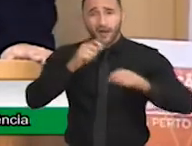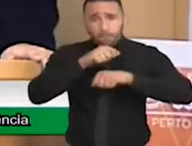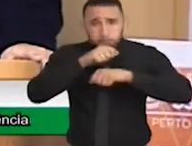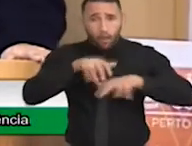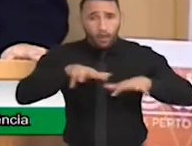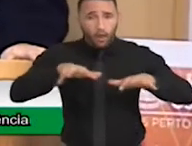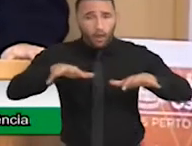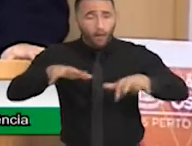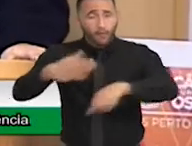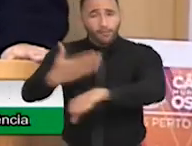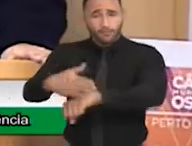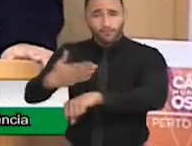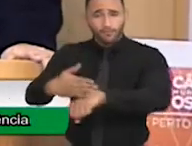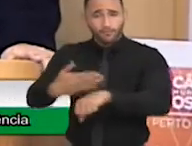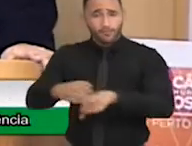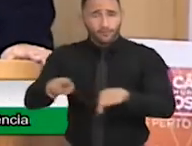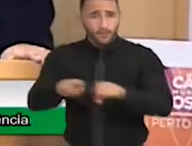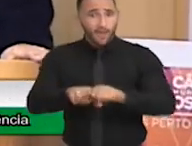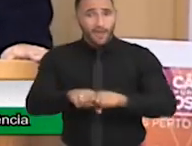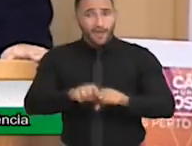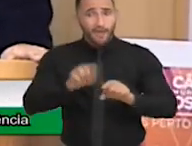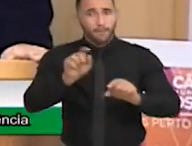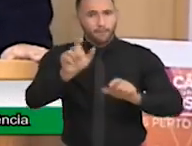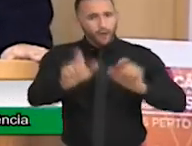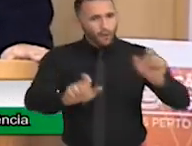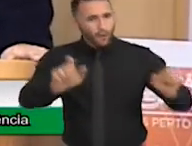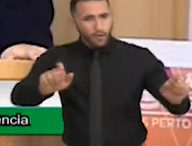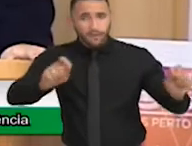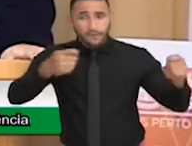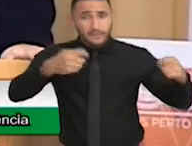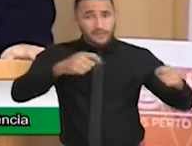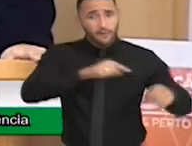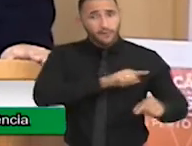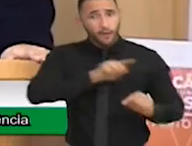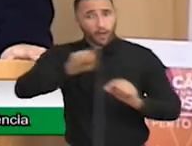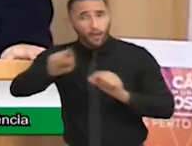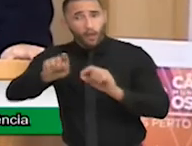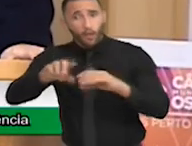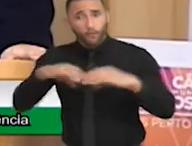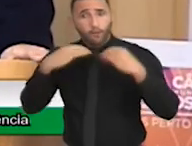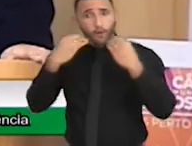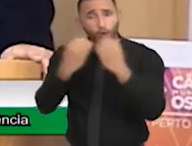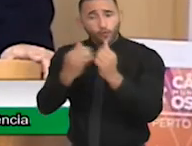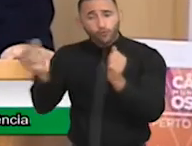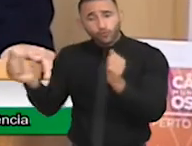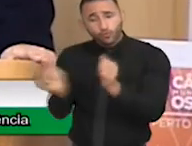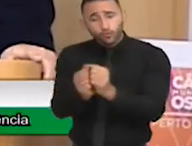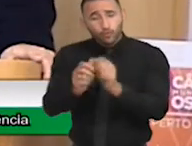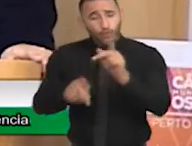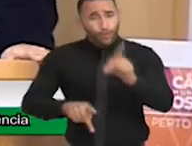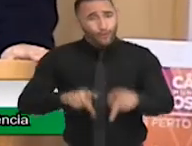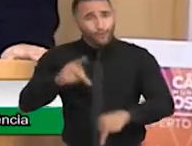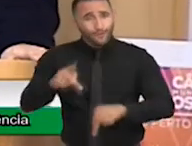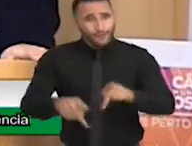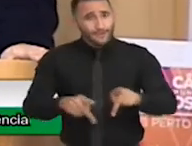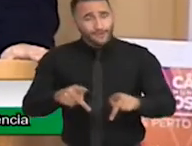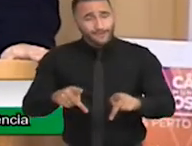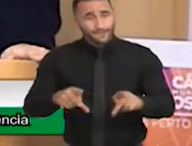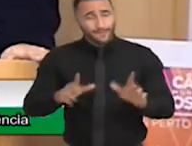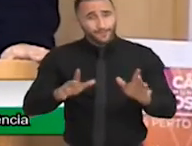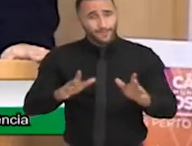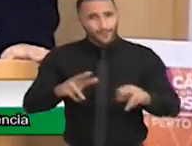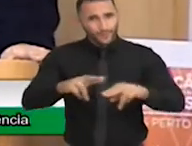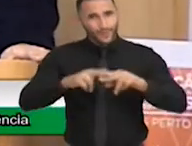capacitar outros. Essas pessoas têm que estar nesse fórum permanente junto com a população. Certo? E eu